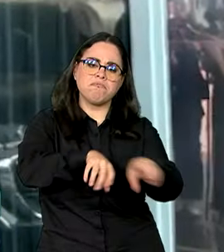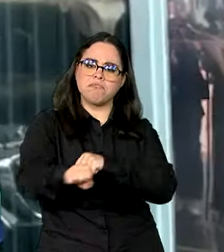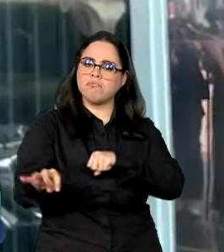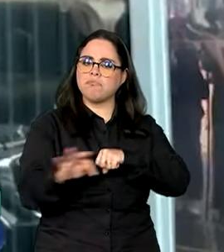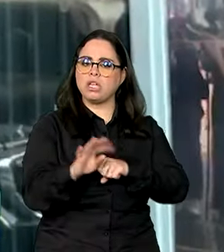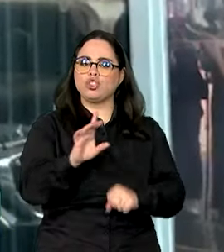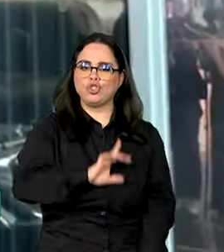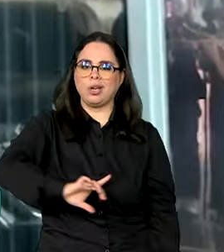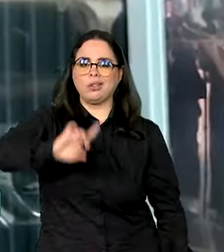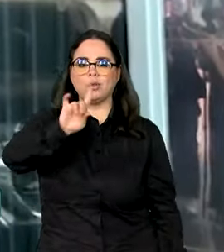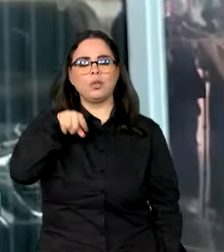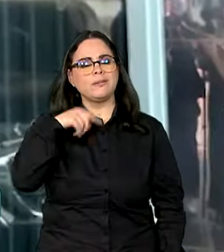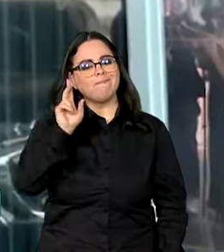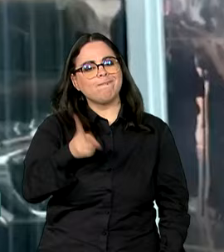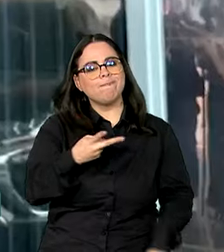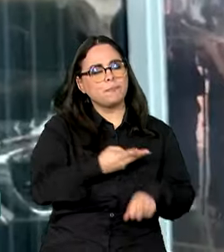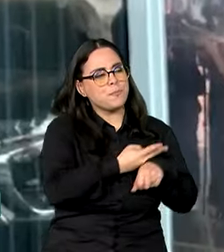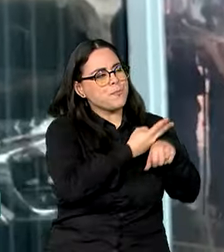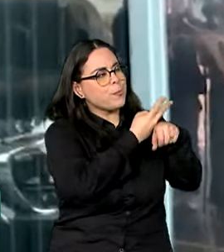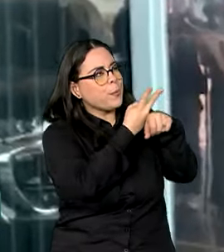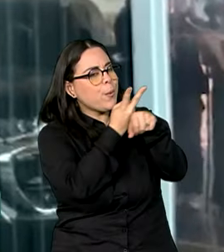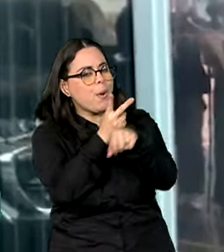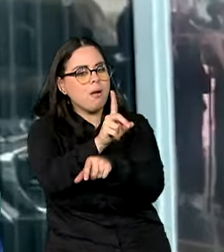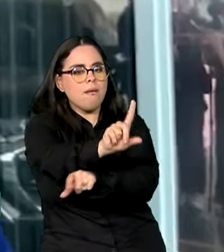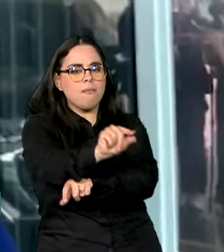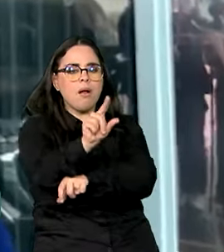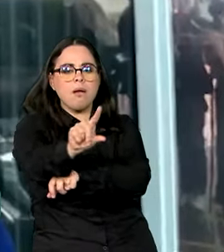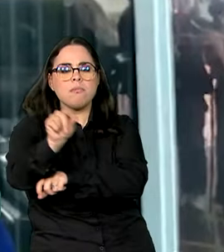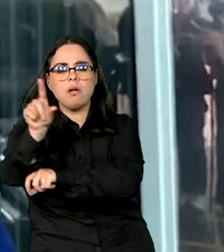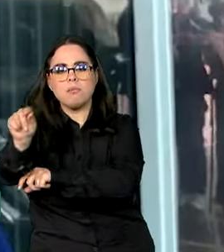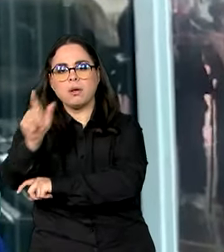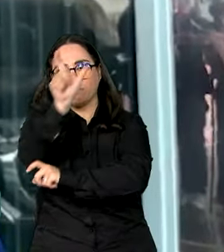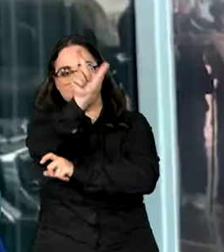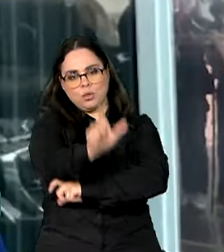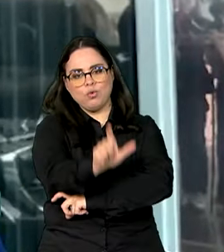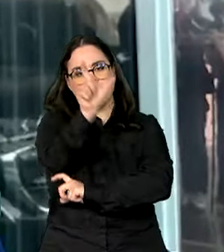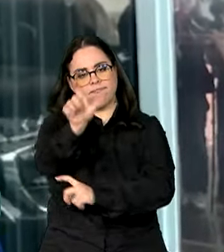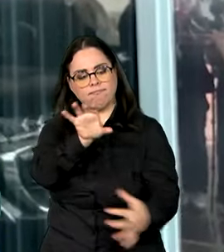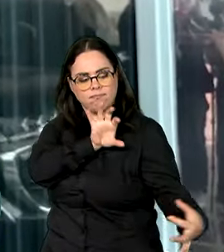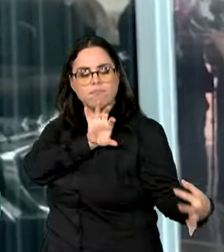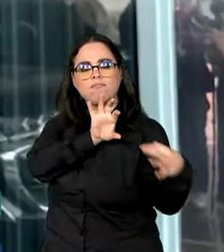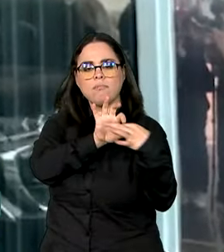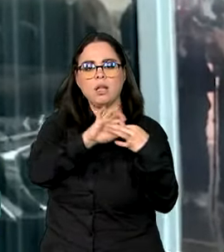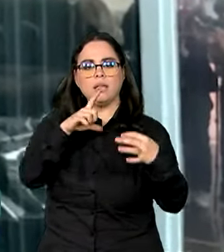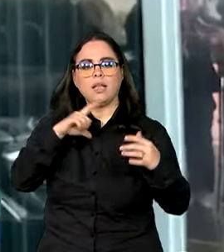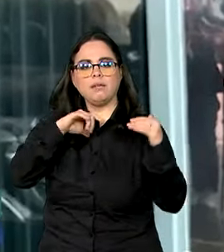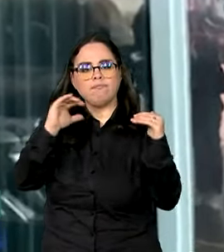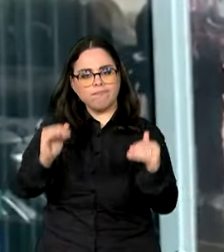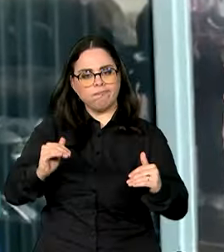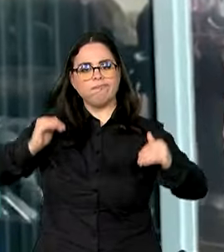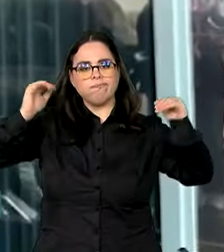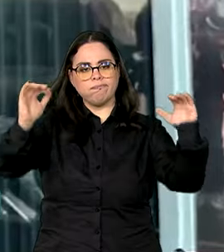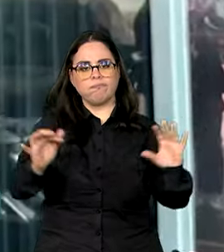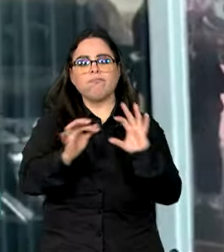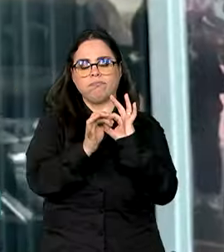Nós temos procurado escolher pessoas que tenham um grau de